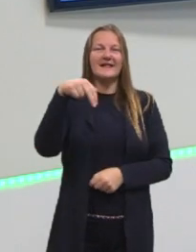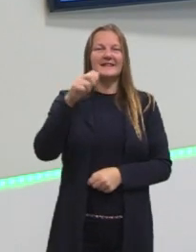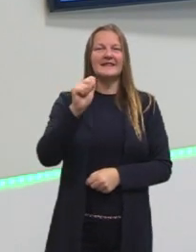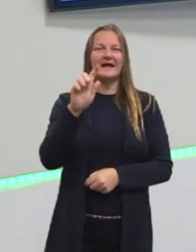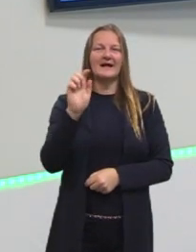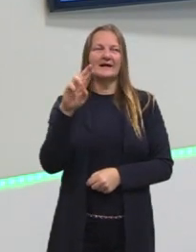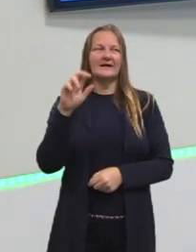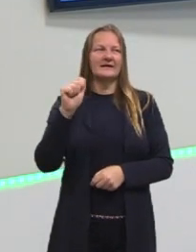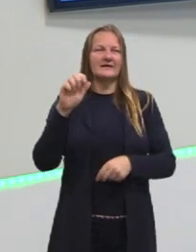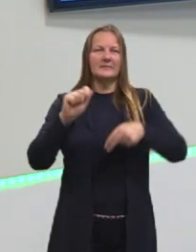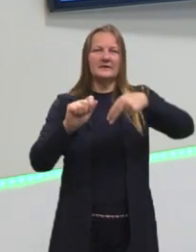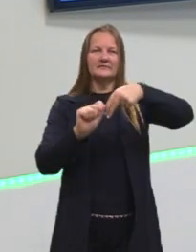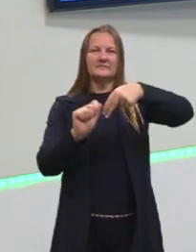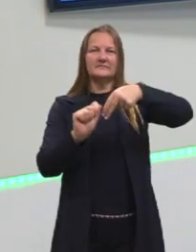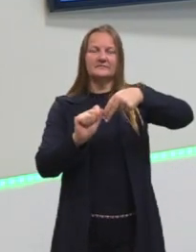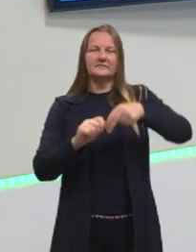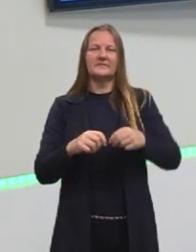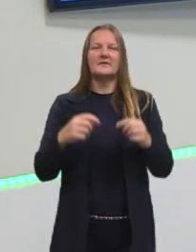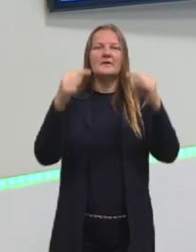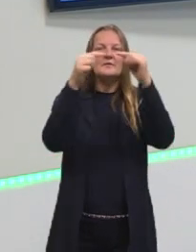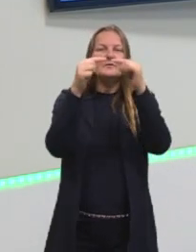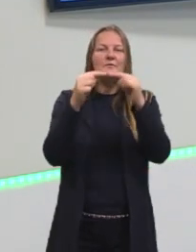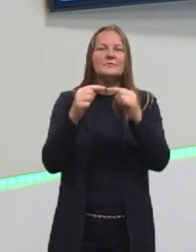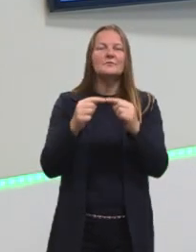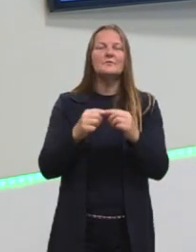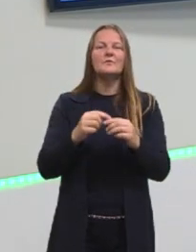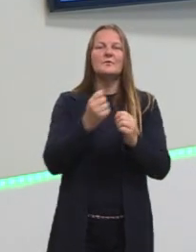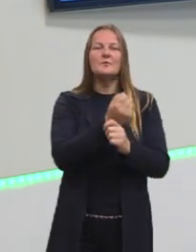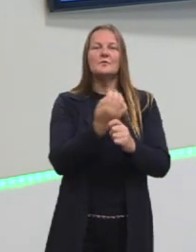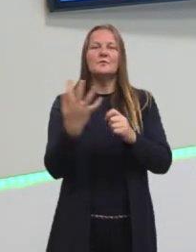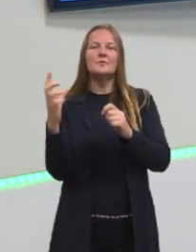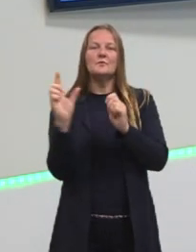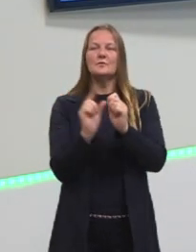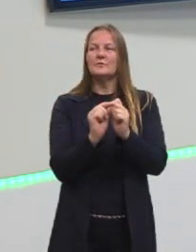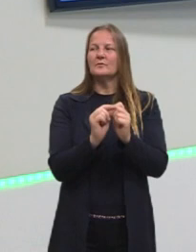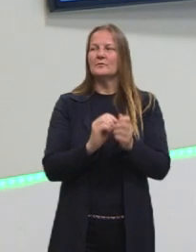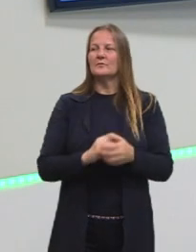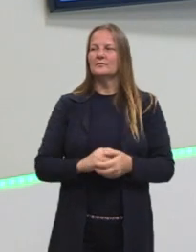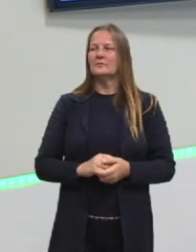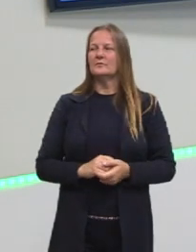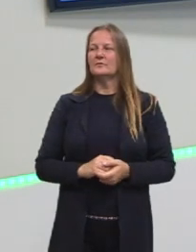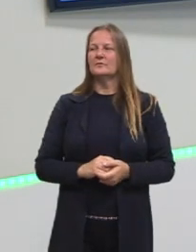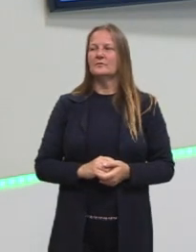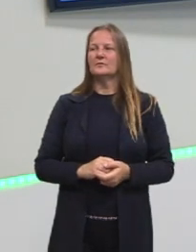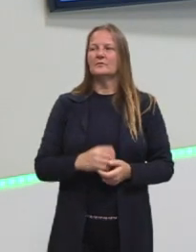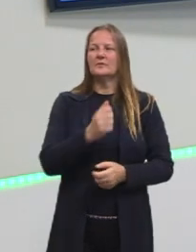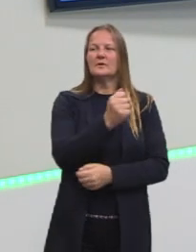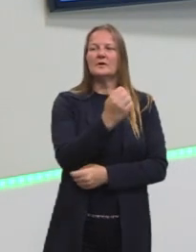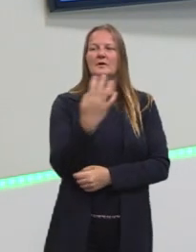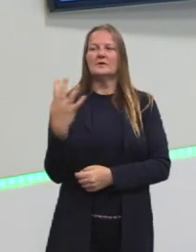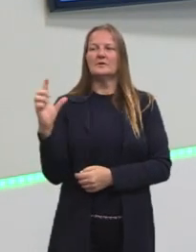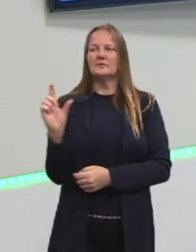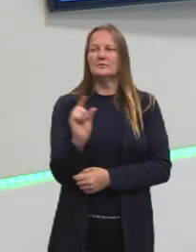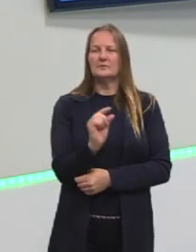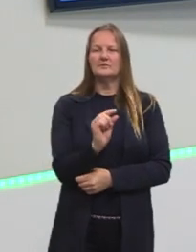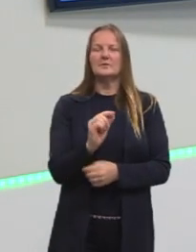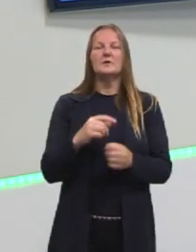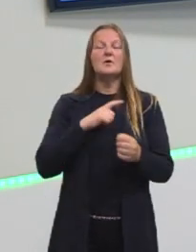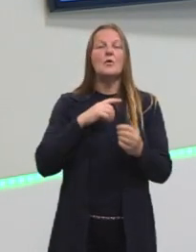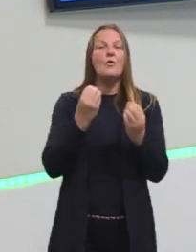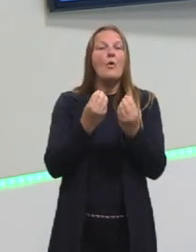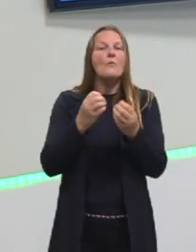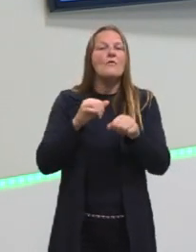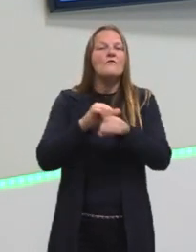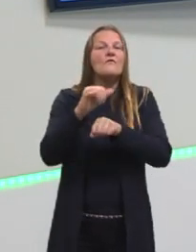vira análise combinatória, pensem nos agrupamentos, como que eu consigo formar novas